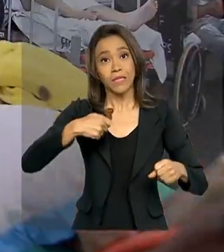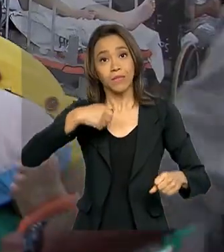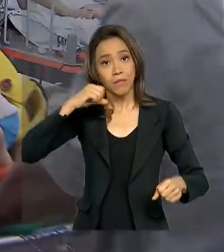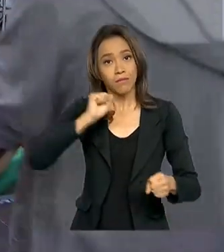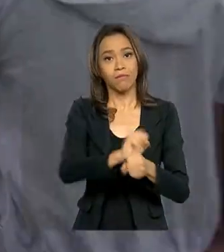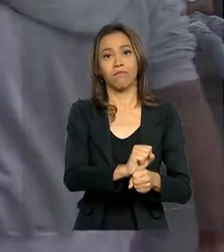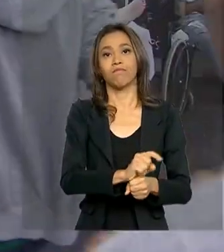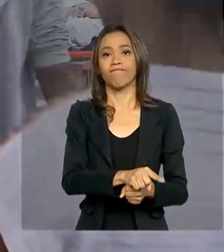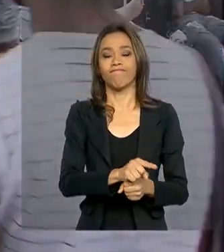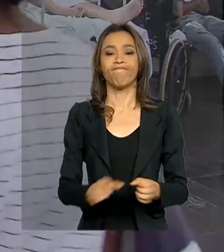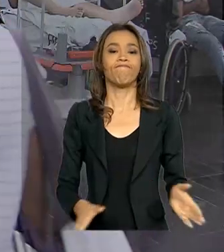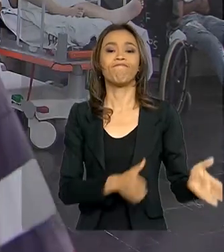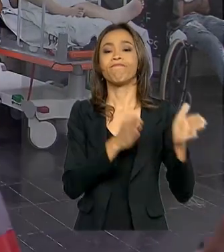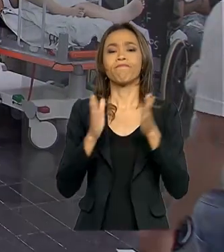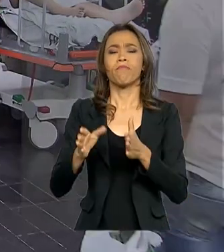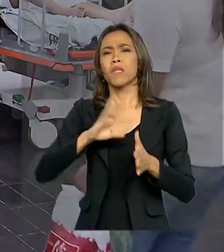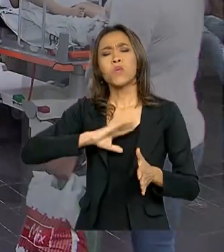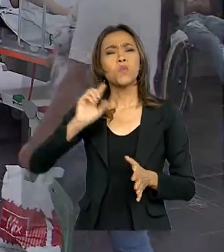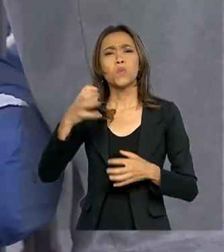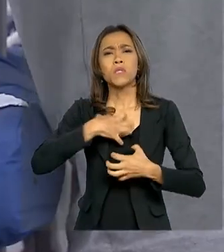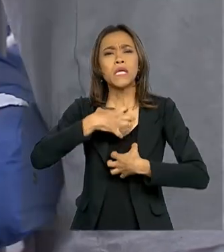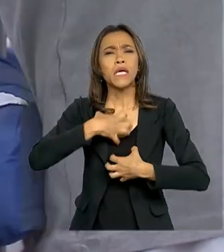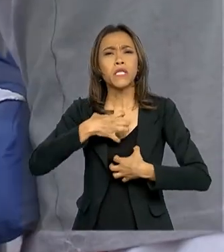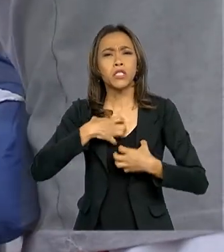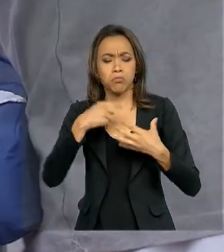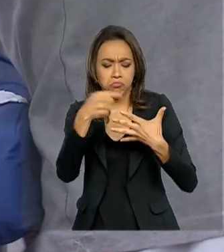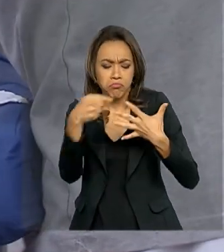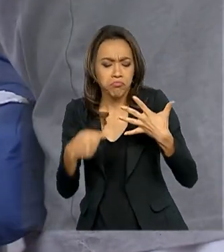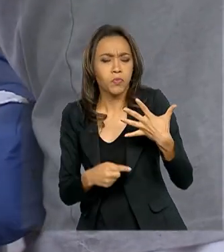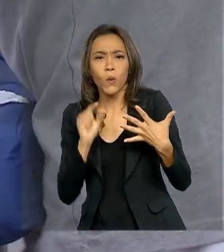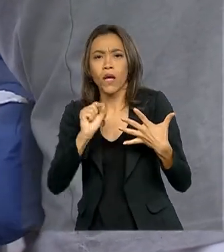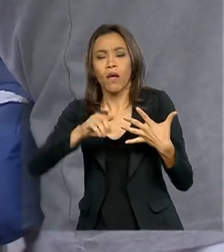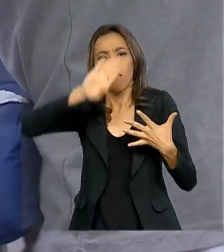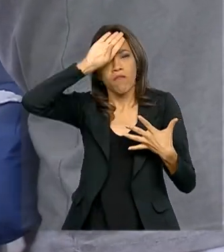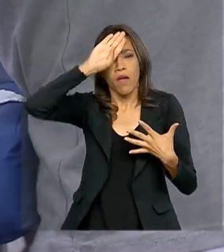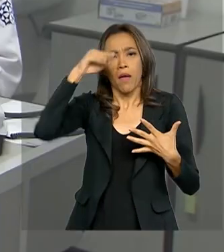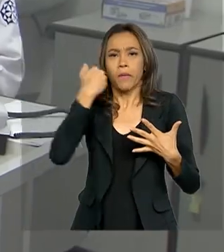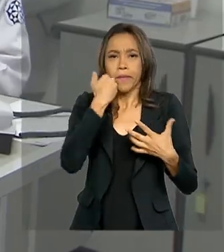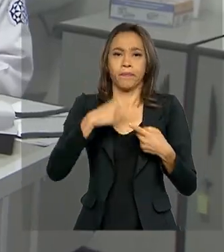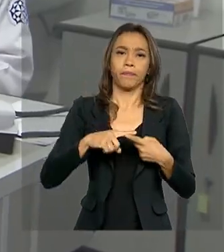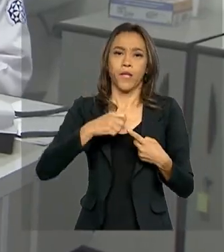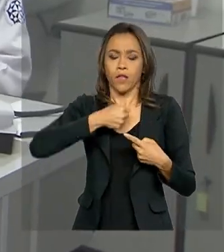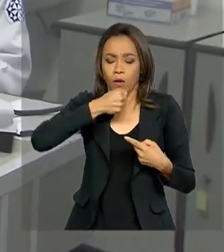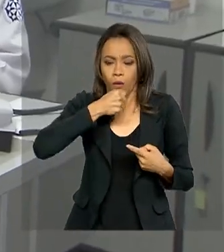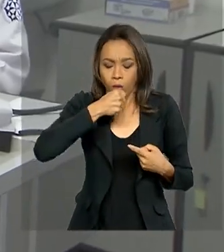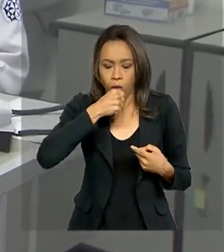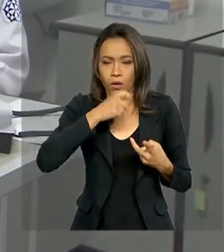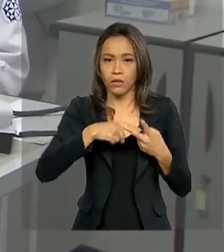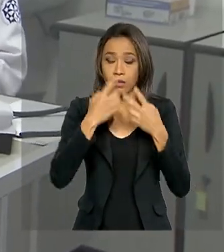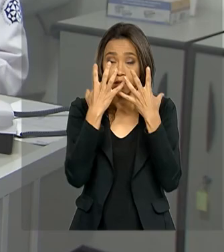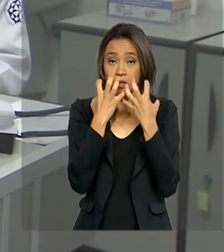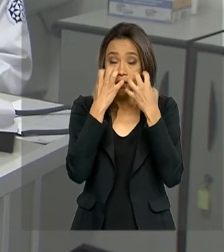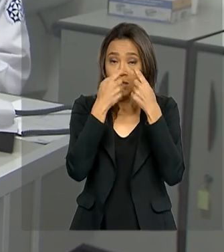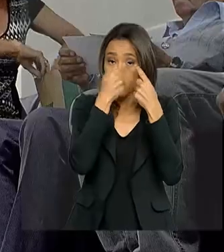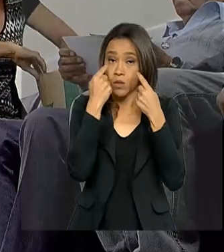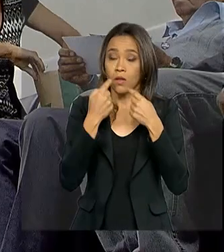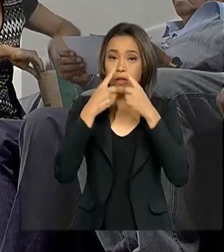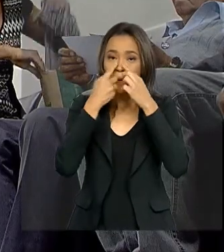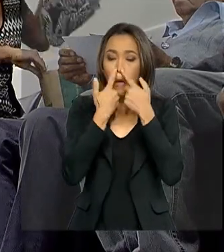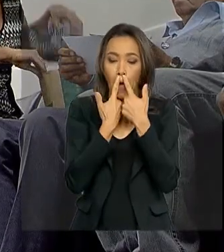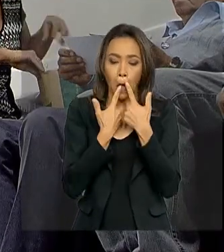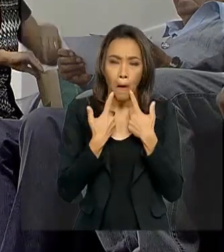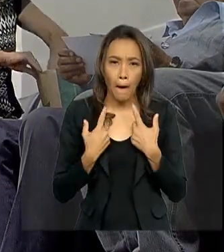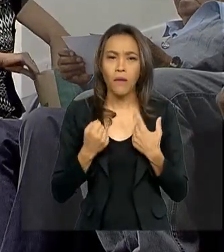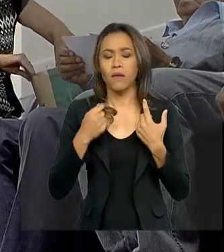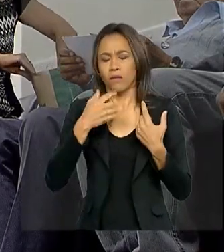transmissão. Os principais sintomas do sarampo são febre acompanhada de tosse, irritação nos olhos, nariz escorrendo